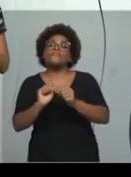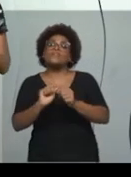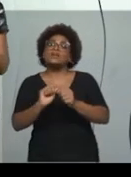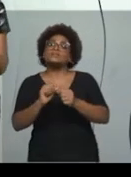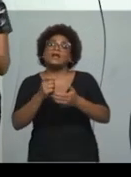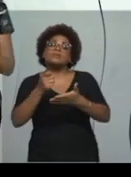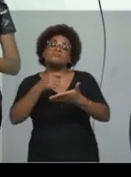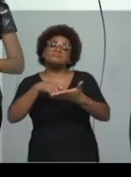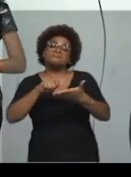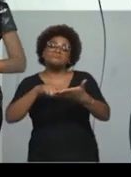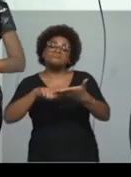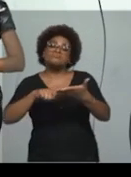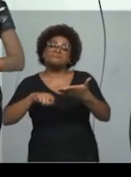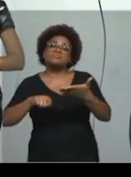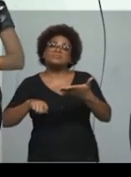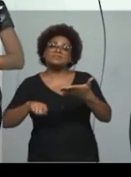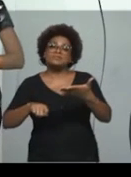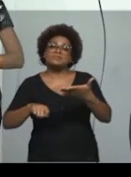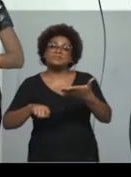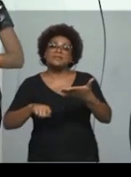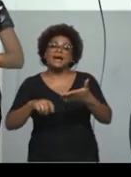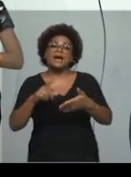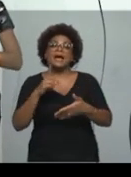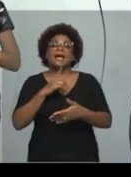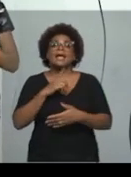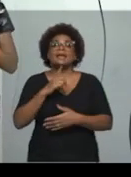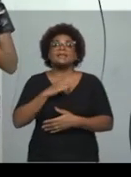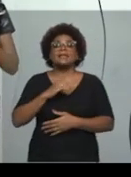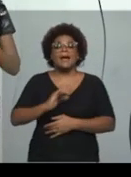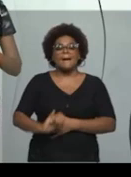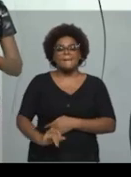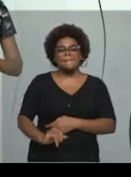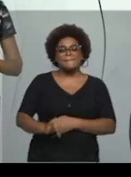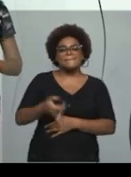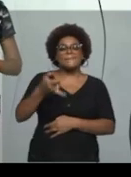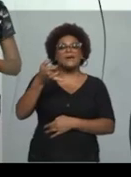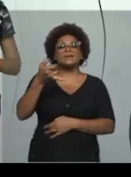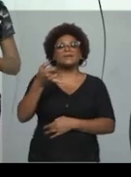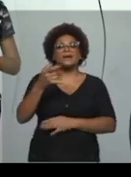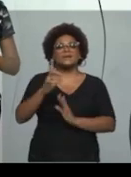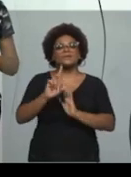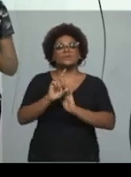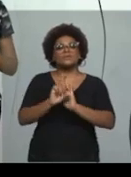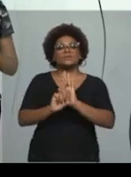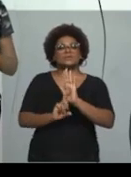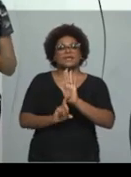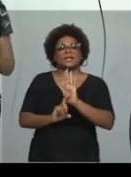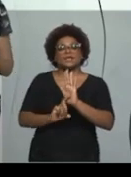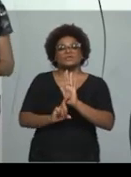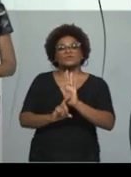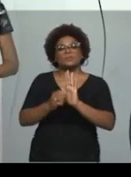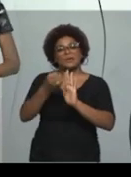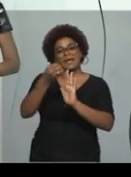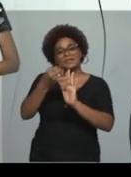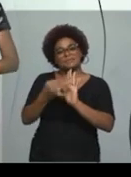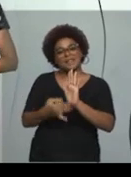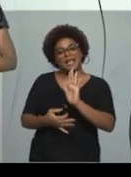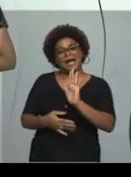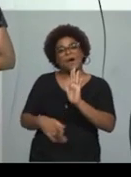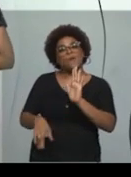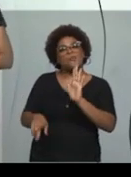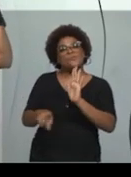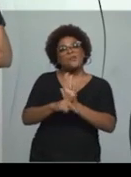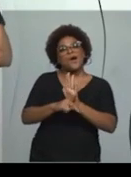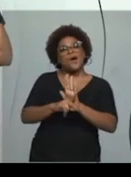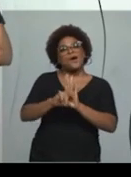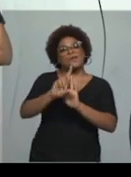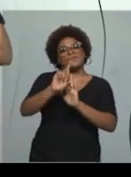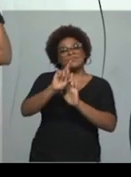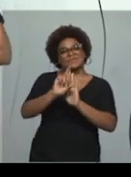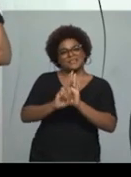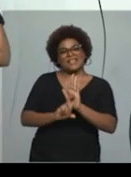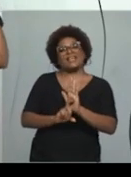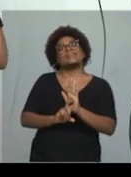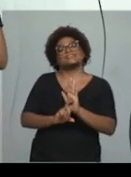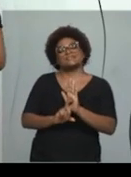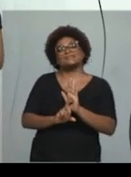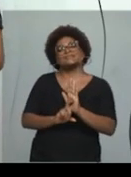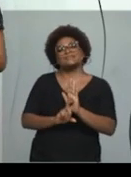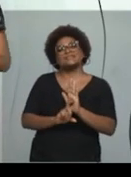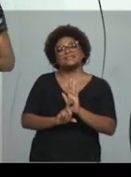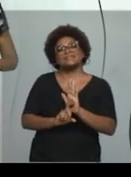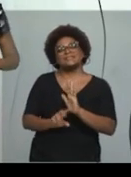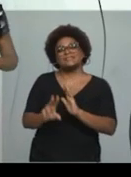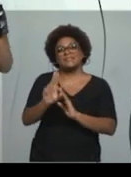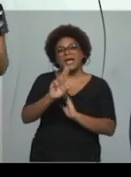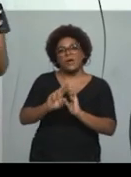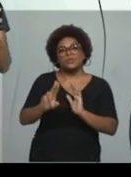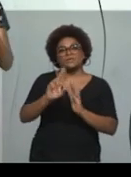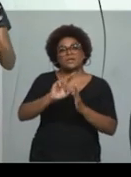está, né, usando o texto para falar do próprio texto. Ele está usando essa escrita